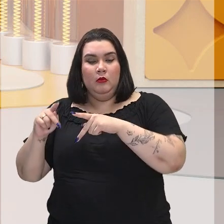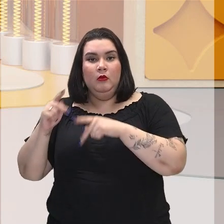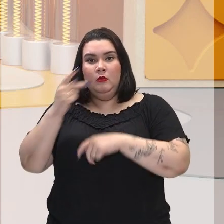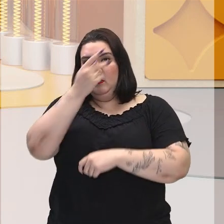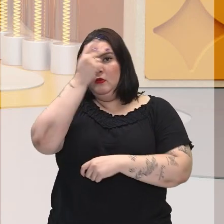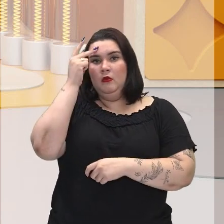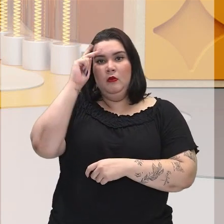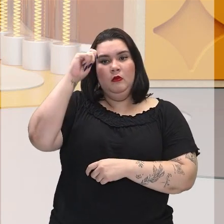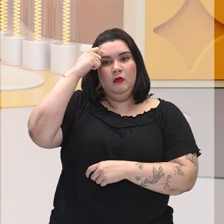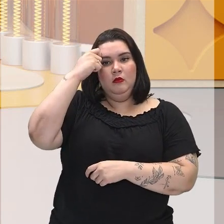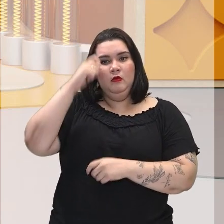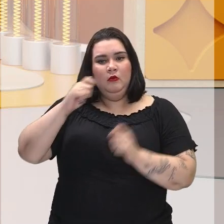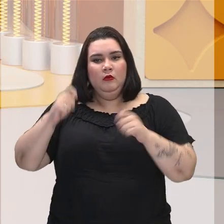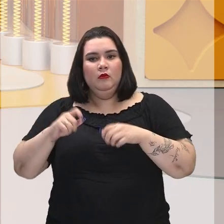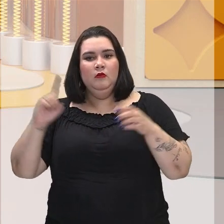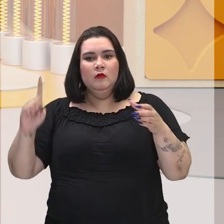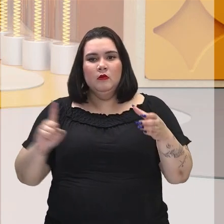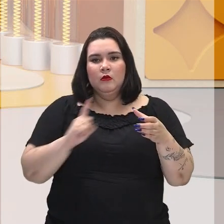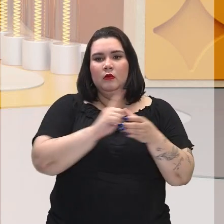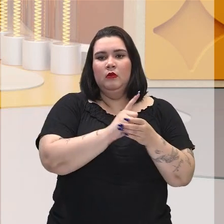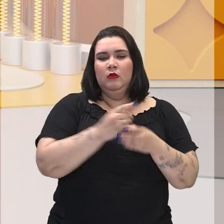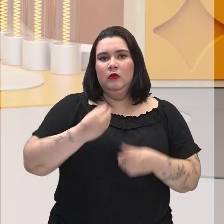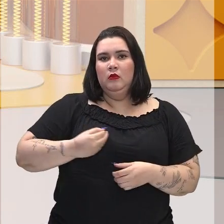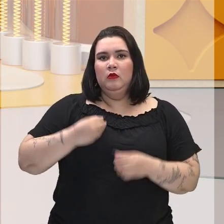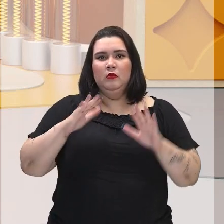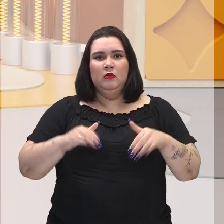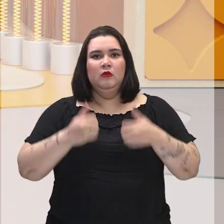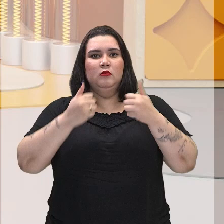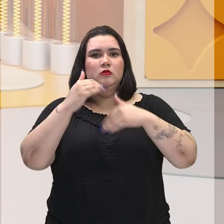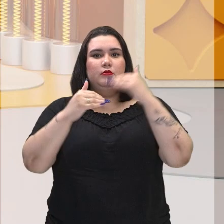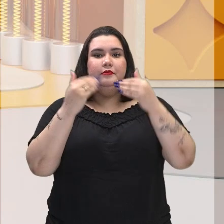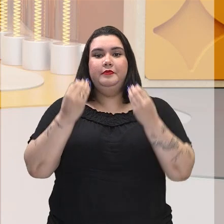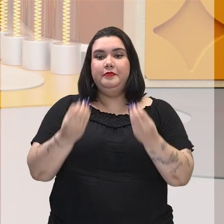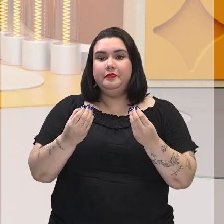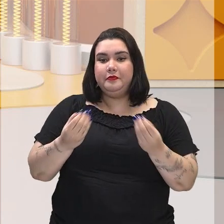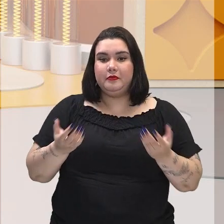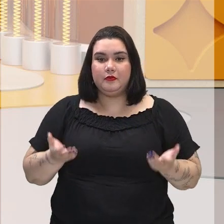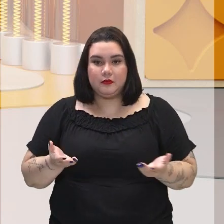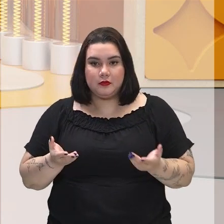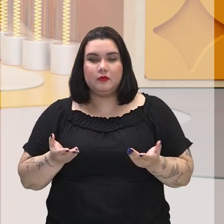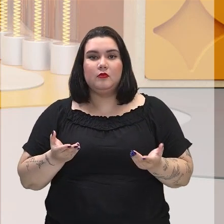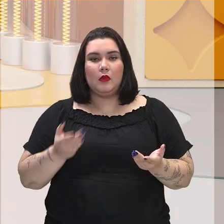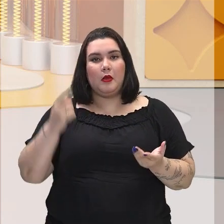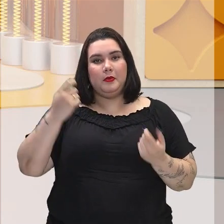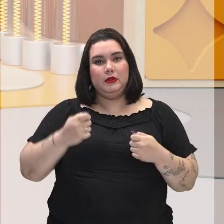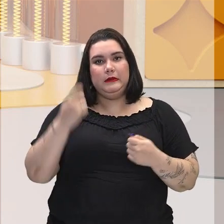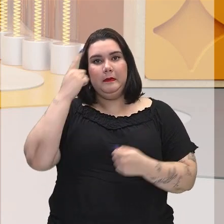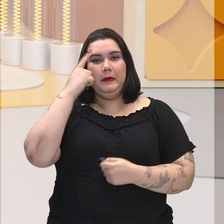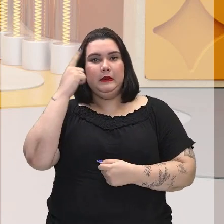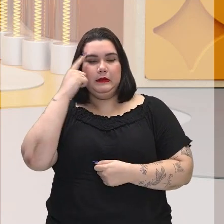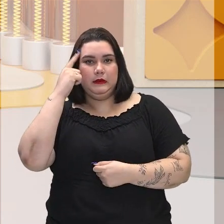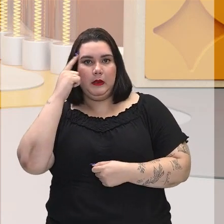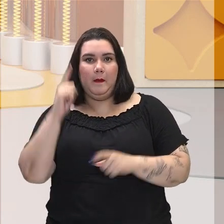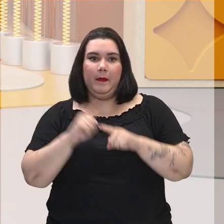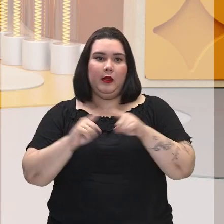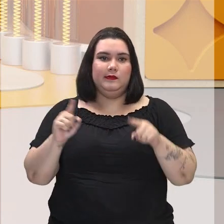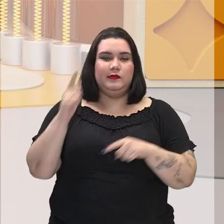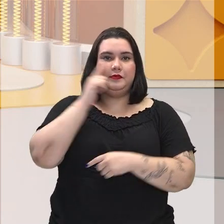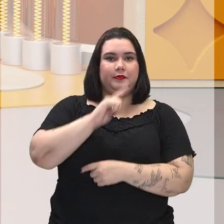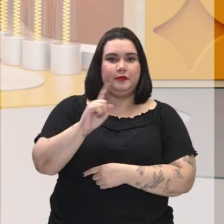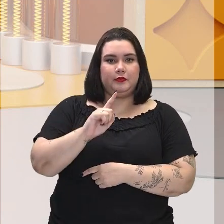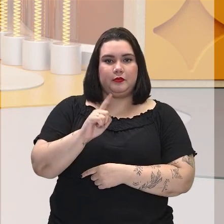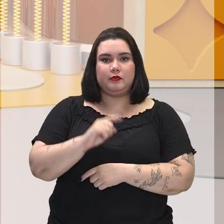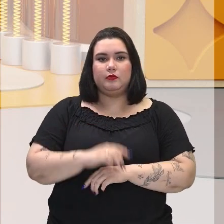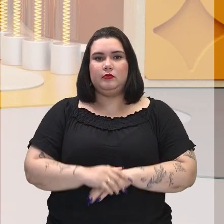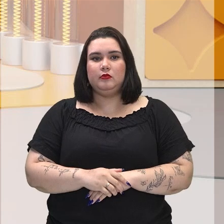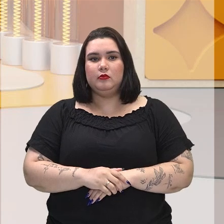poderiam ser inseridos para ganhar a sua vida? Então, são questões que tinham que ser pensadas, mas que não foram. Apenas tá